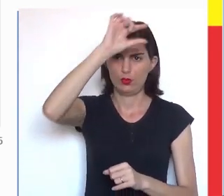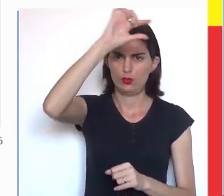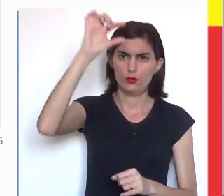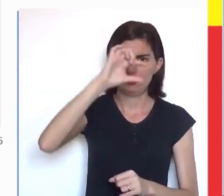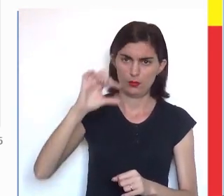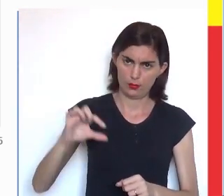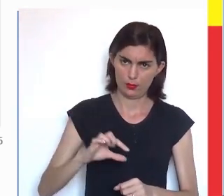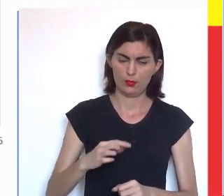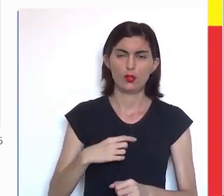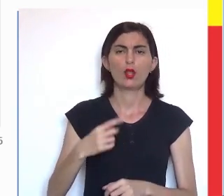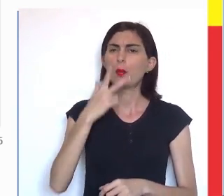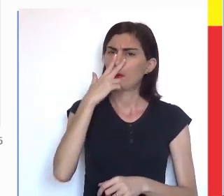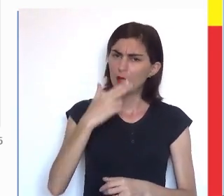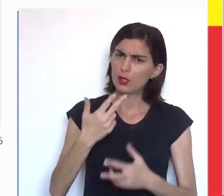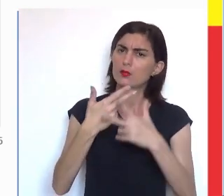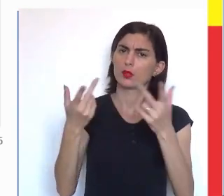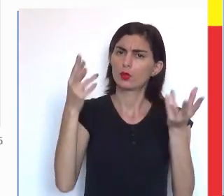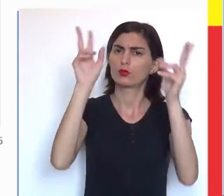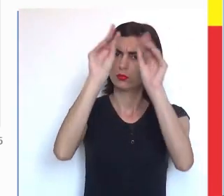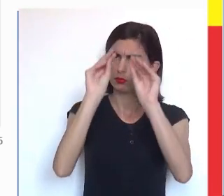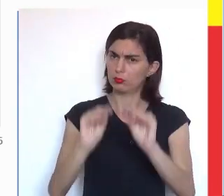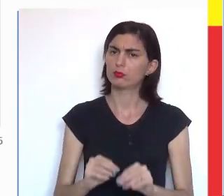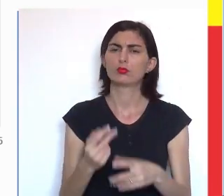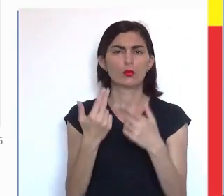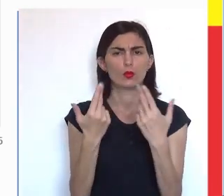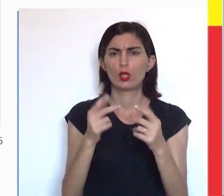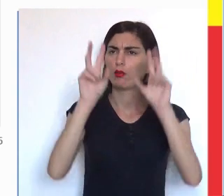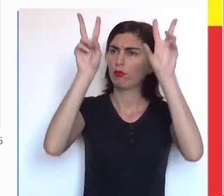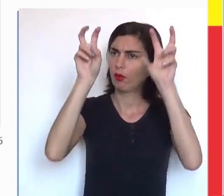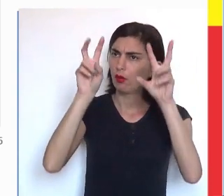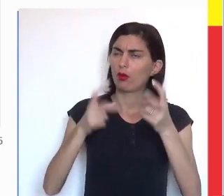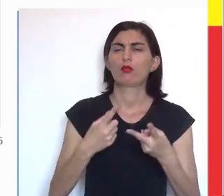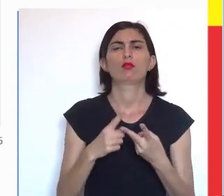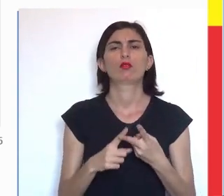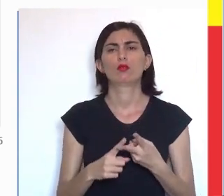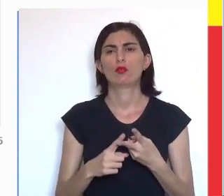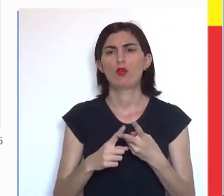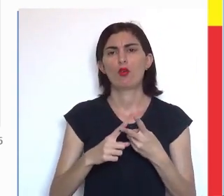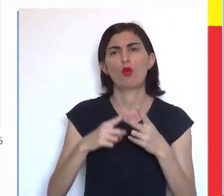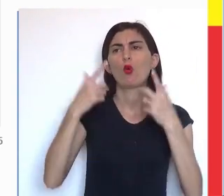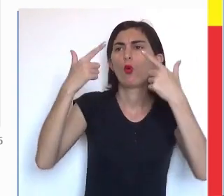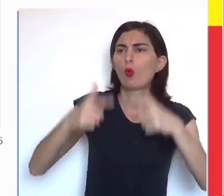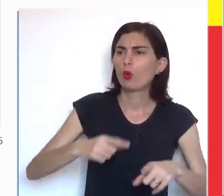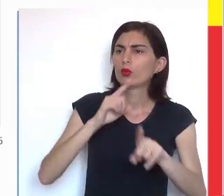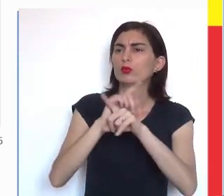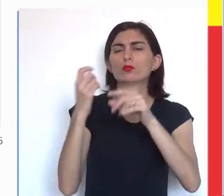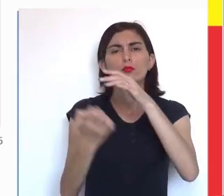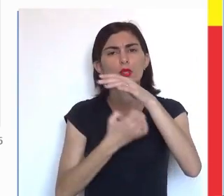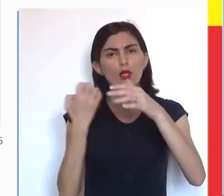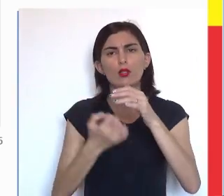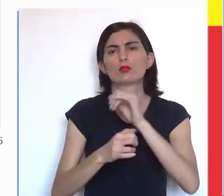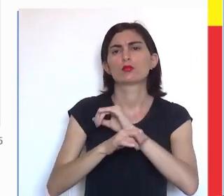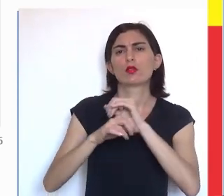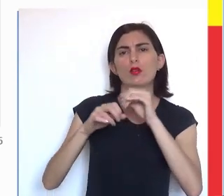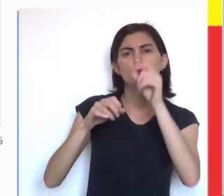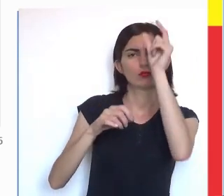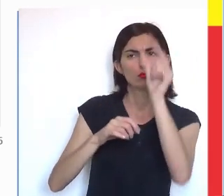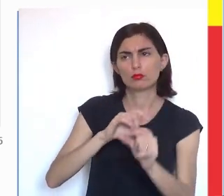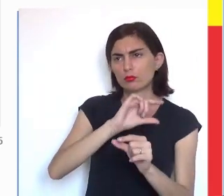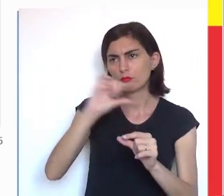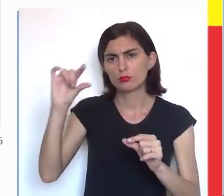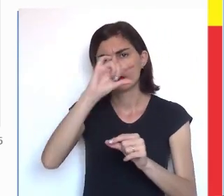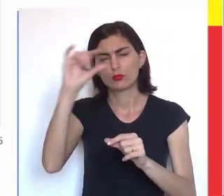Também tem os mesmos elementos. O título, a fonte, os